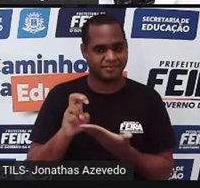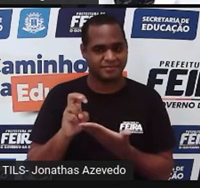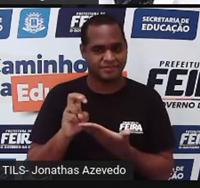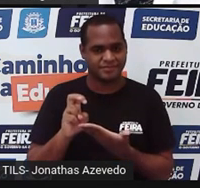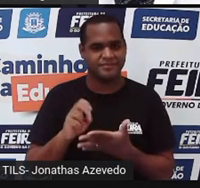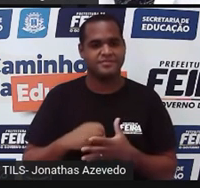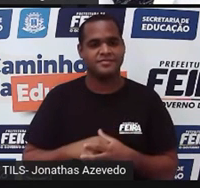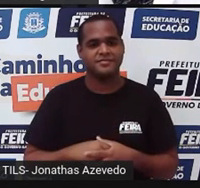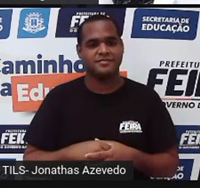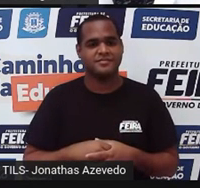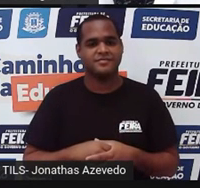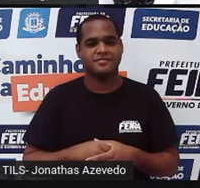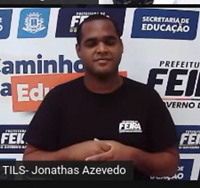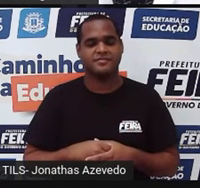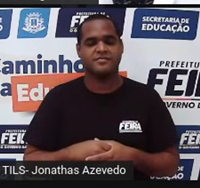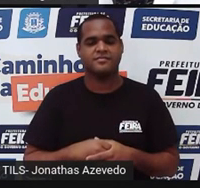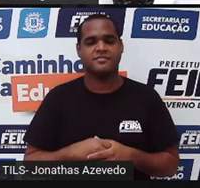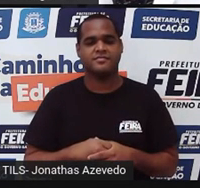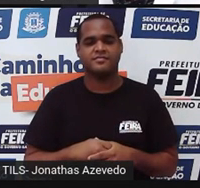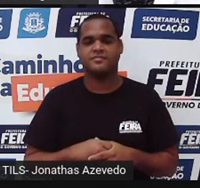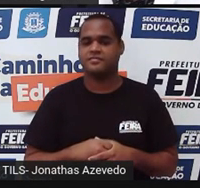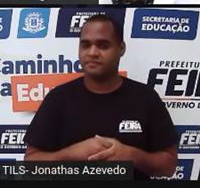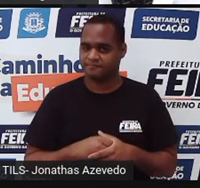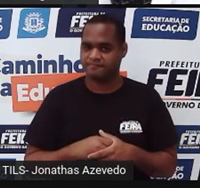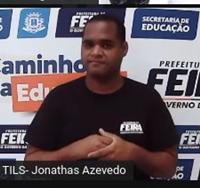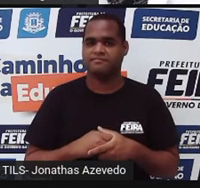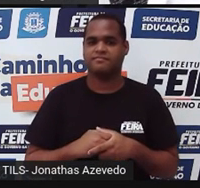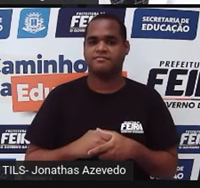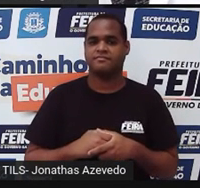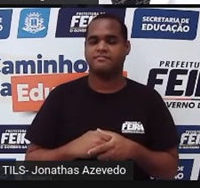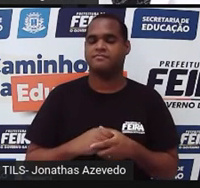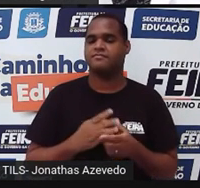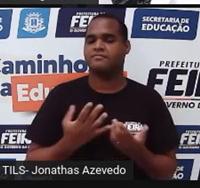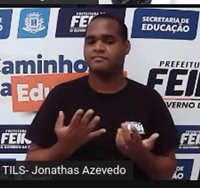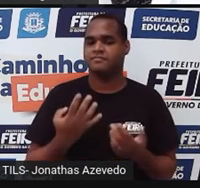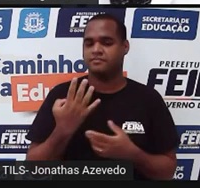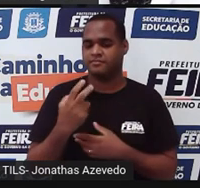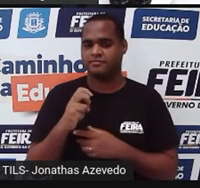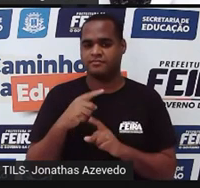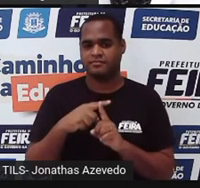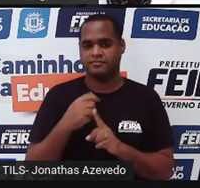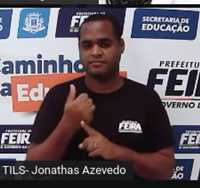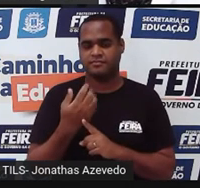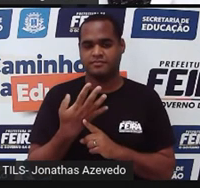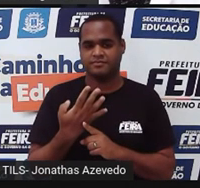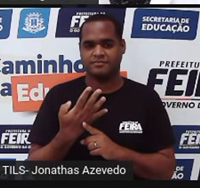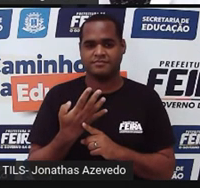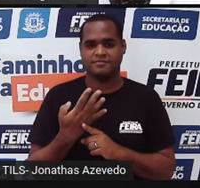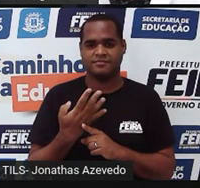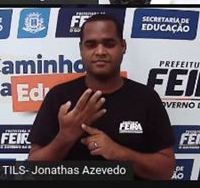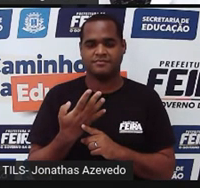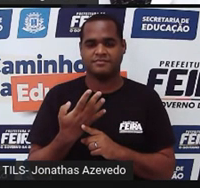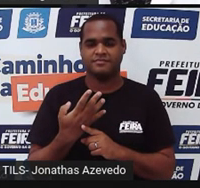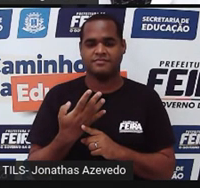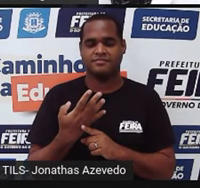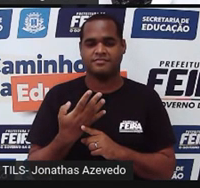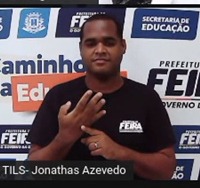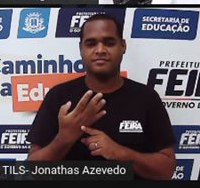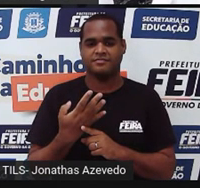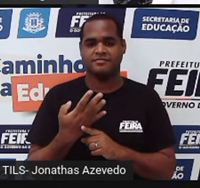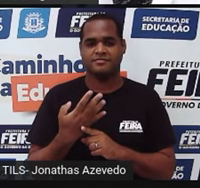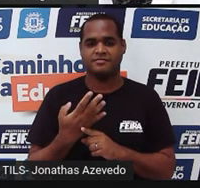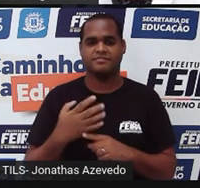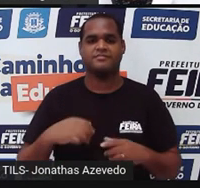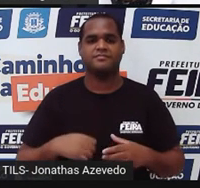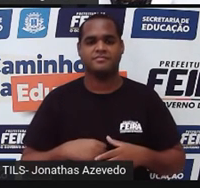você pode fazer né? continha rapidinho e 45 mais 14 45 mais 14 a gente